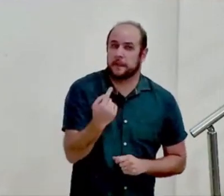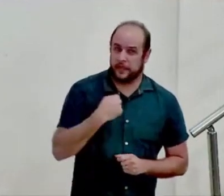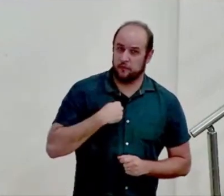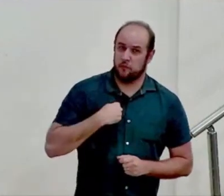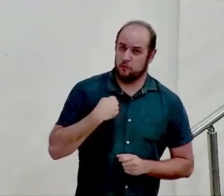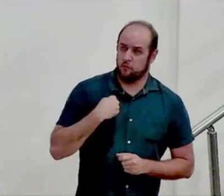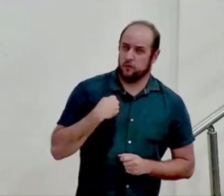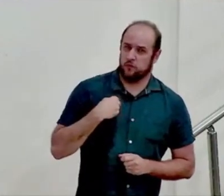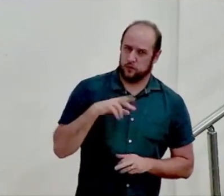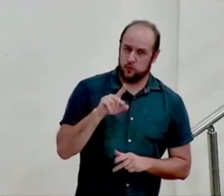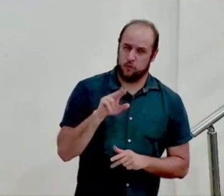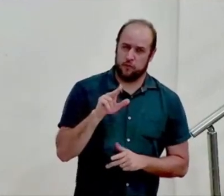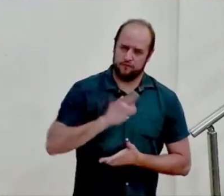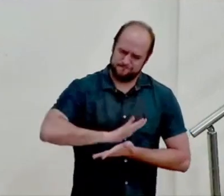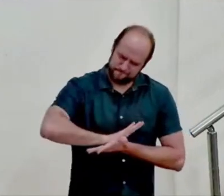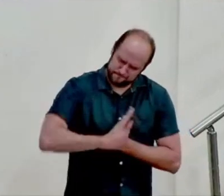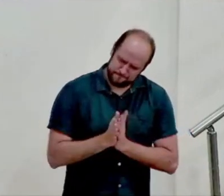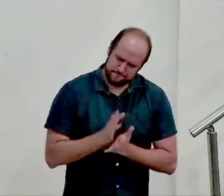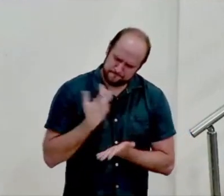humilhado